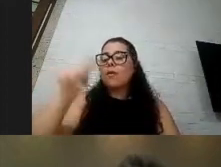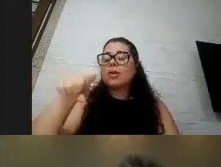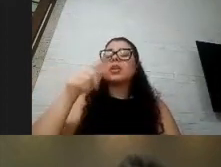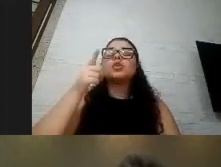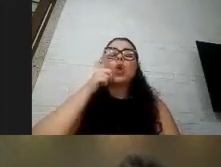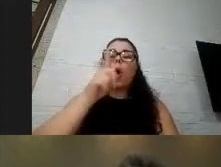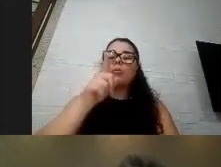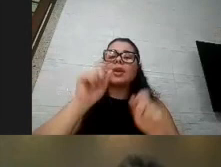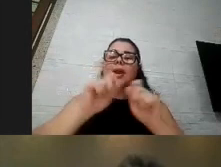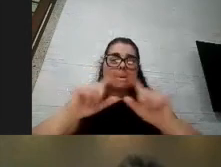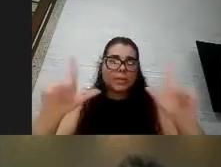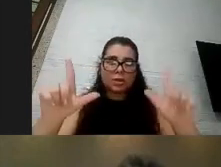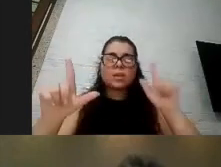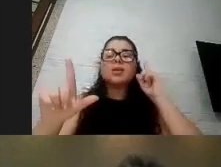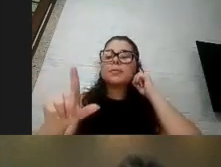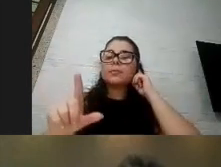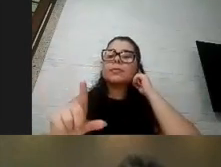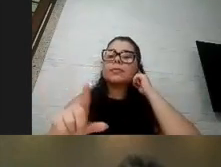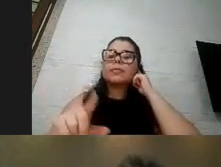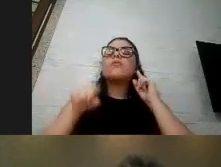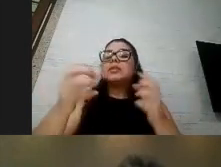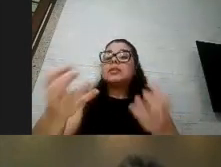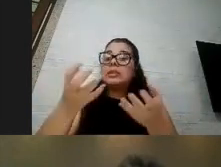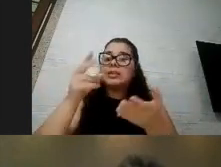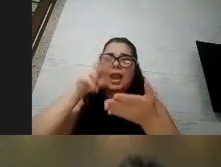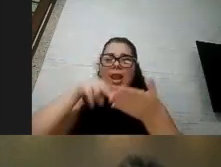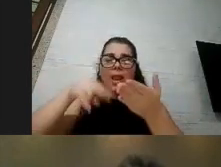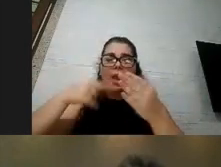dela pra quem quiser se aprofundar ler com calma